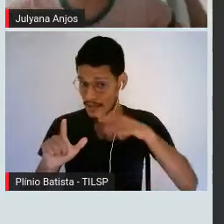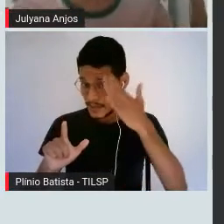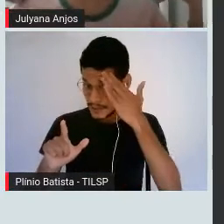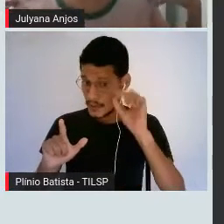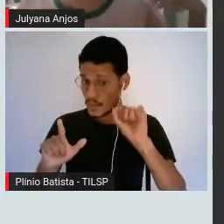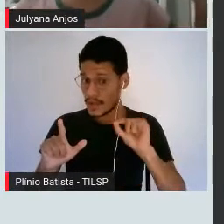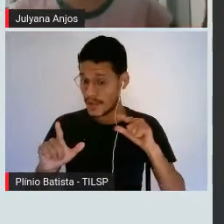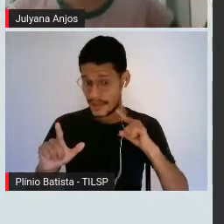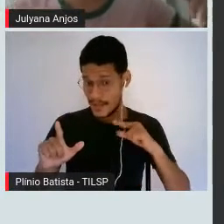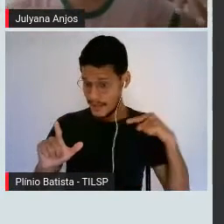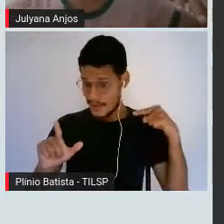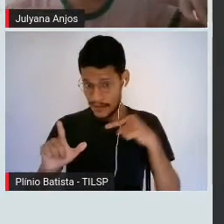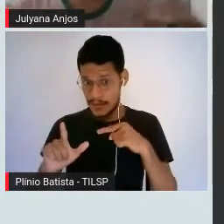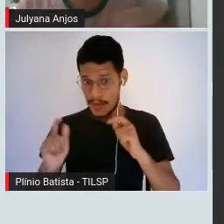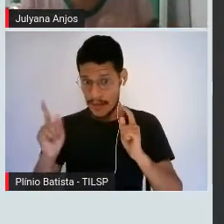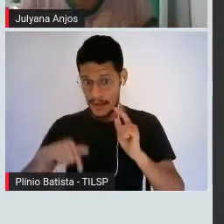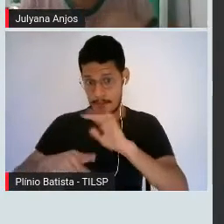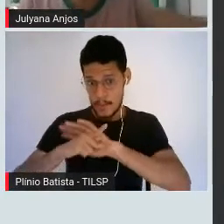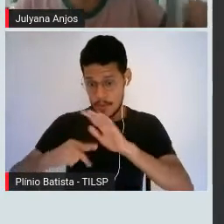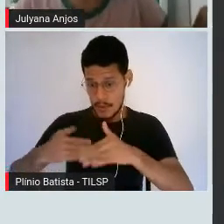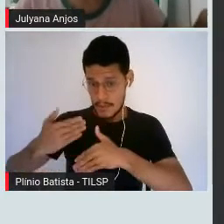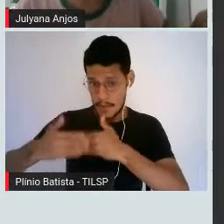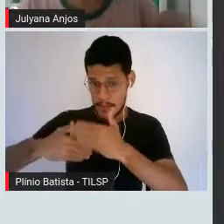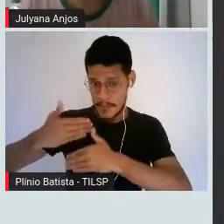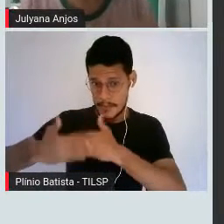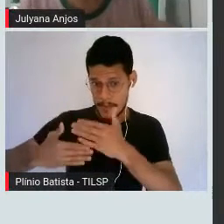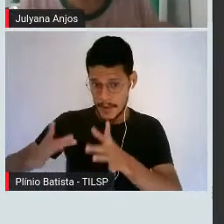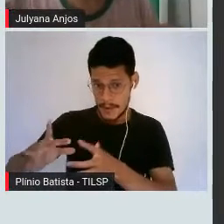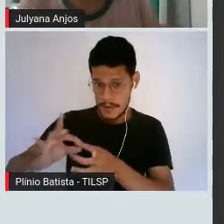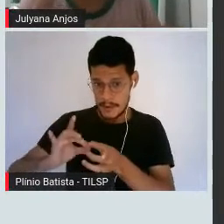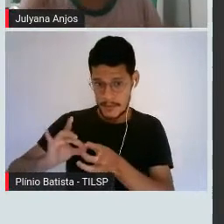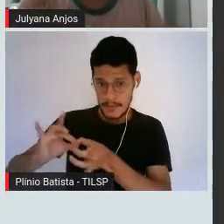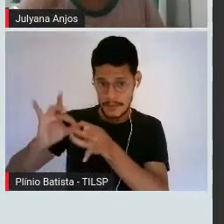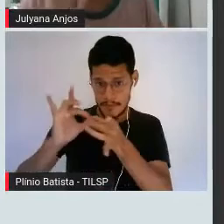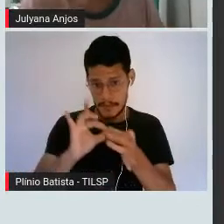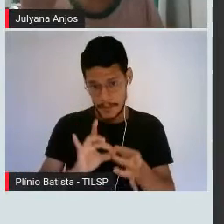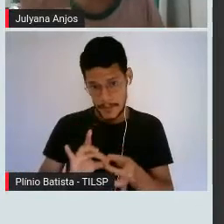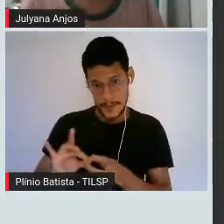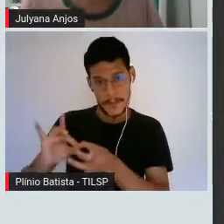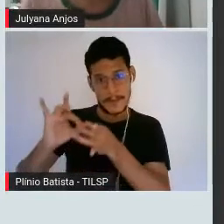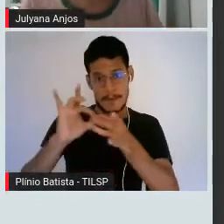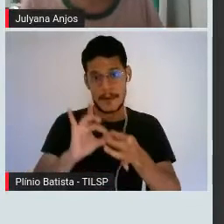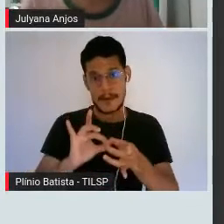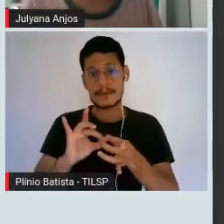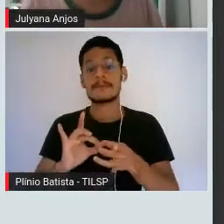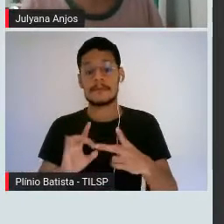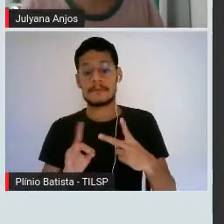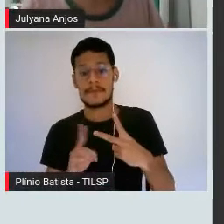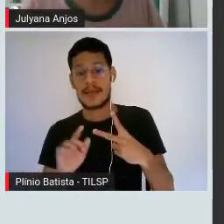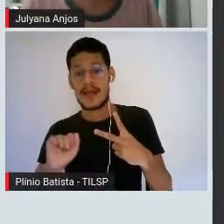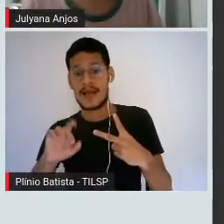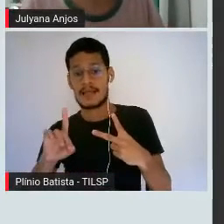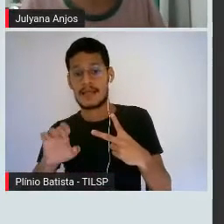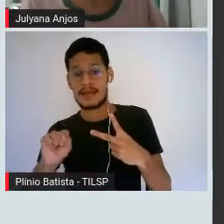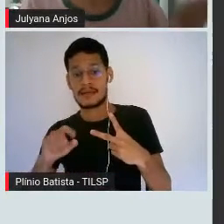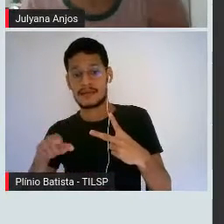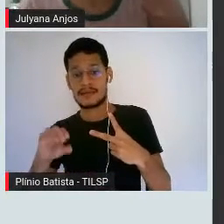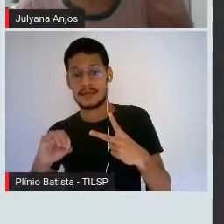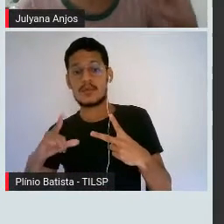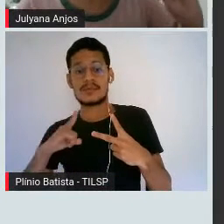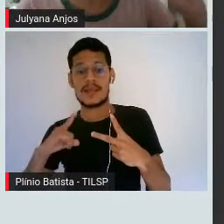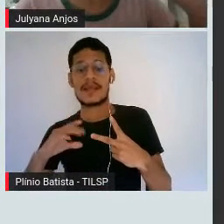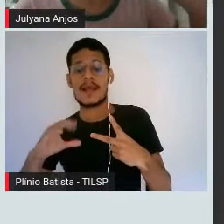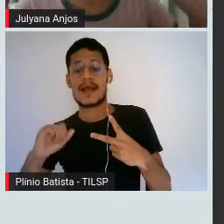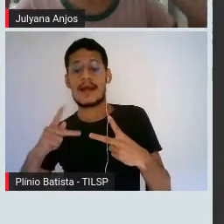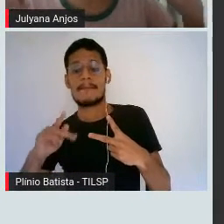a gente tem o nosso processo de elas estarem unidas, unificadas. E a adesão, ela gera capilaridade, tá? A